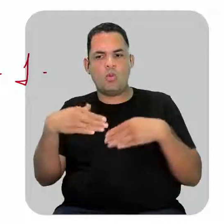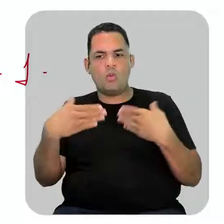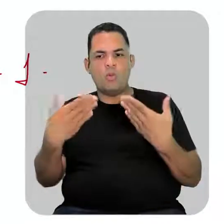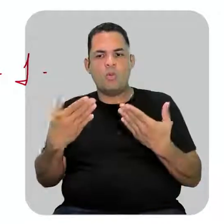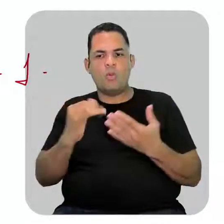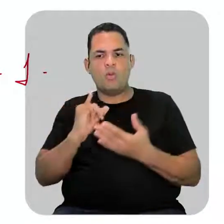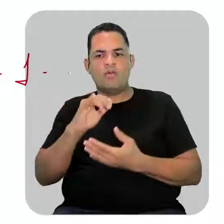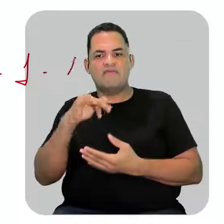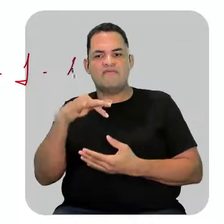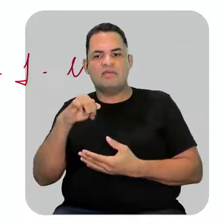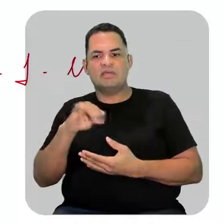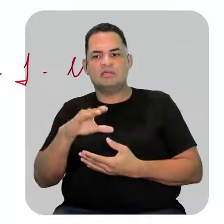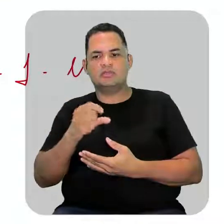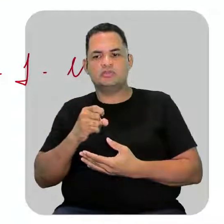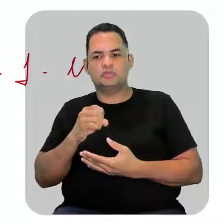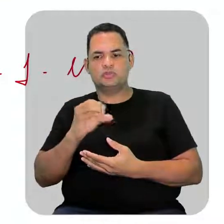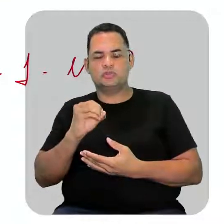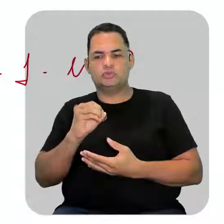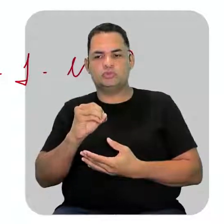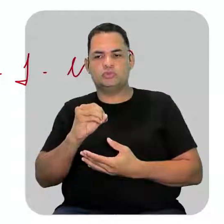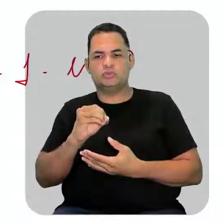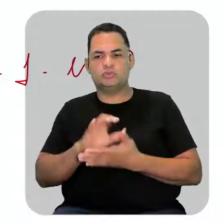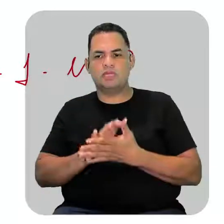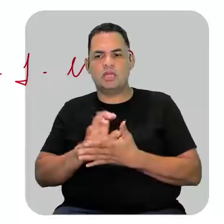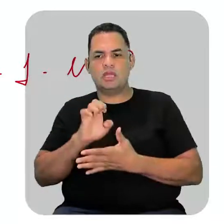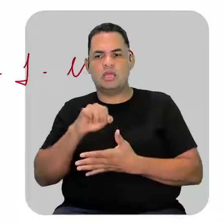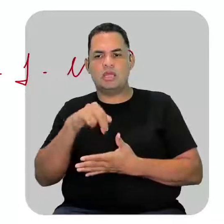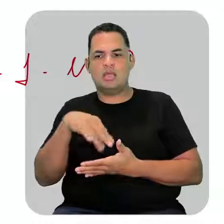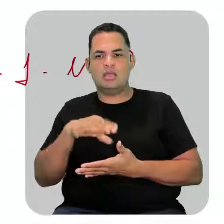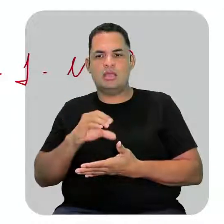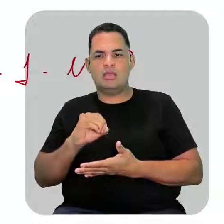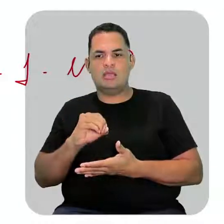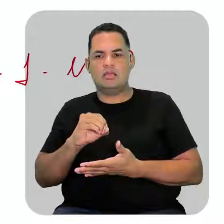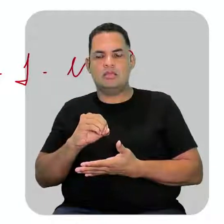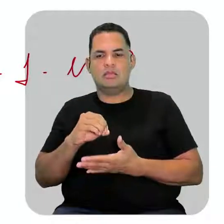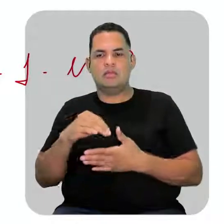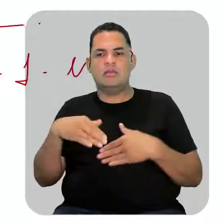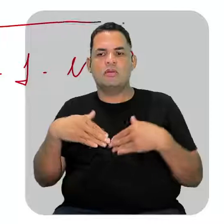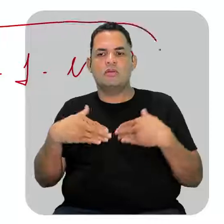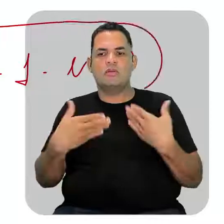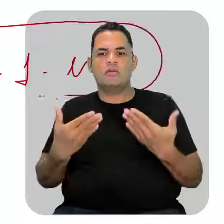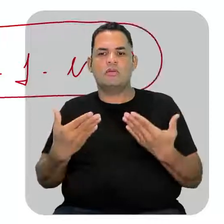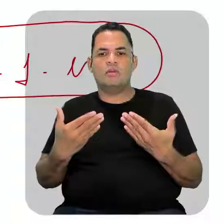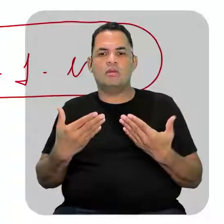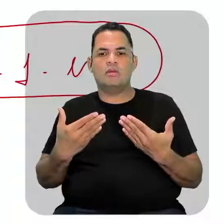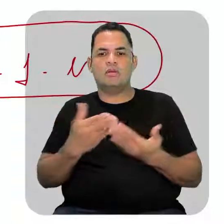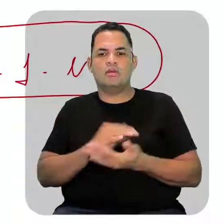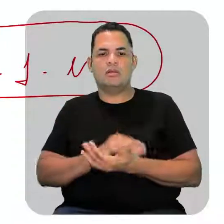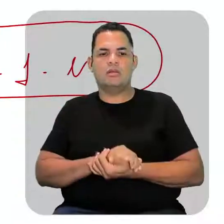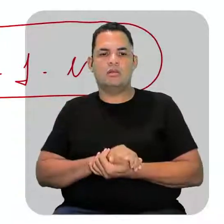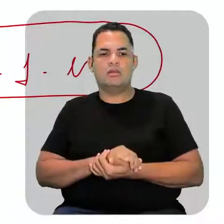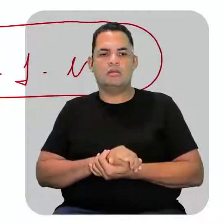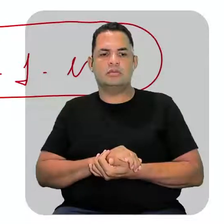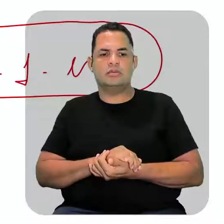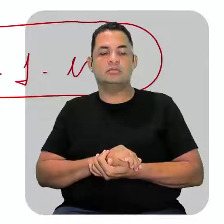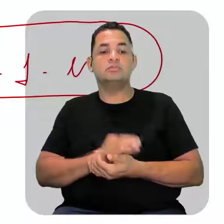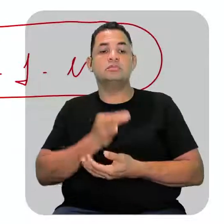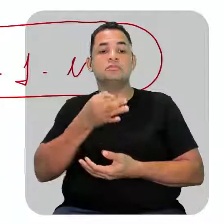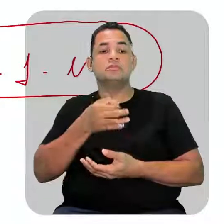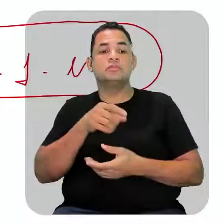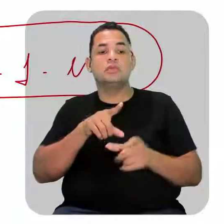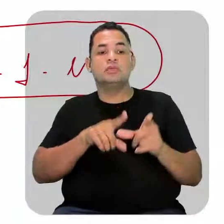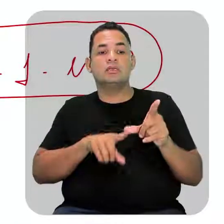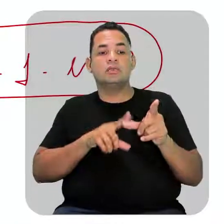infixo da ligação dupla? é eno então qual é a nossa alternativa correta? é a letra